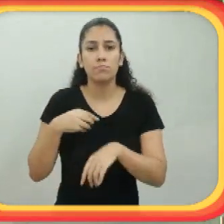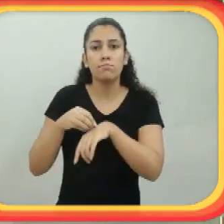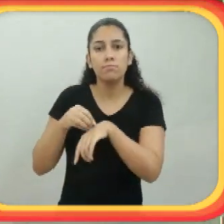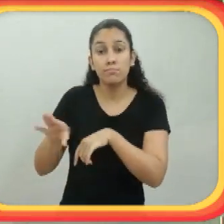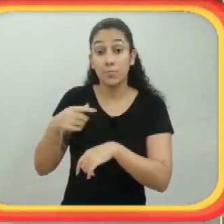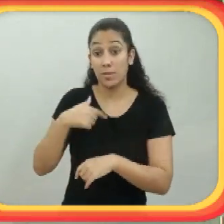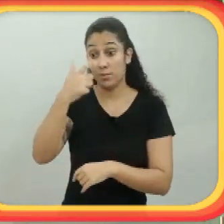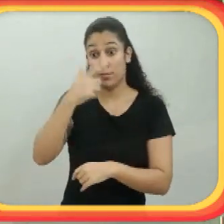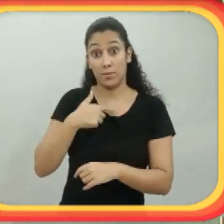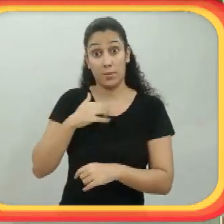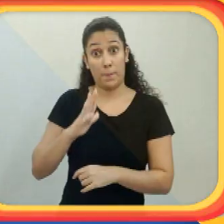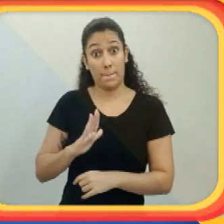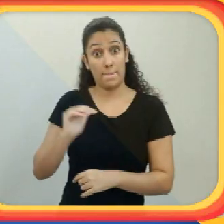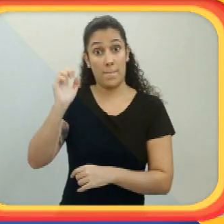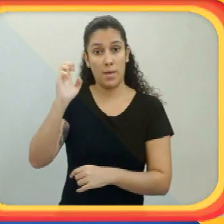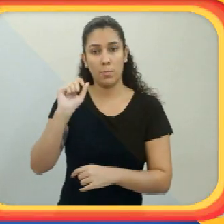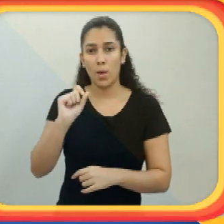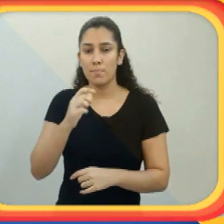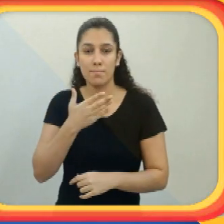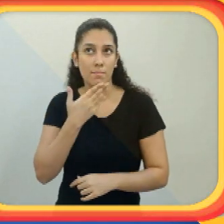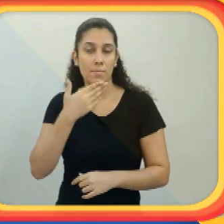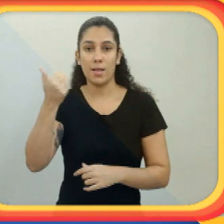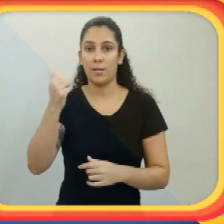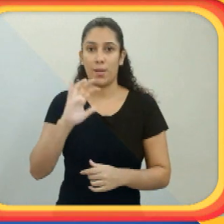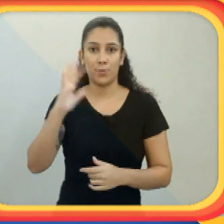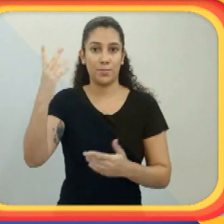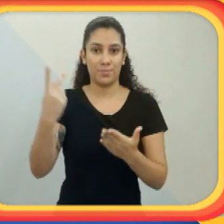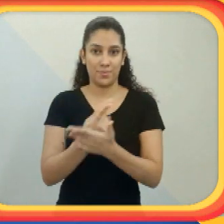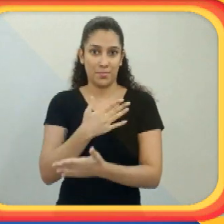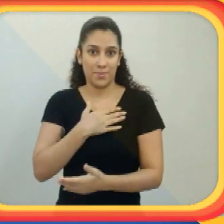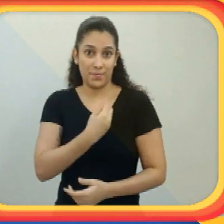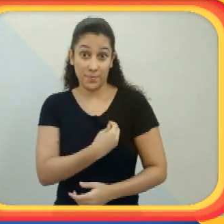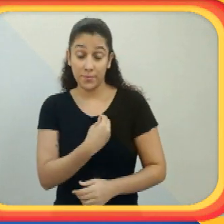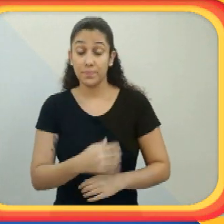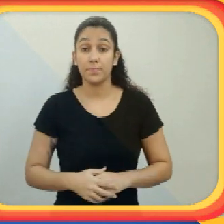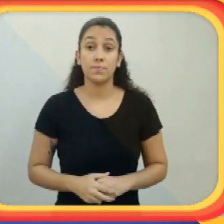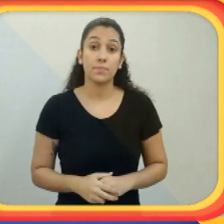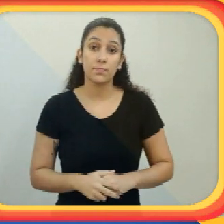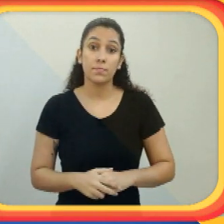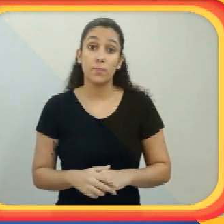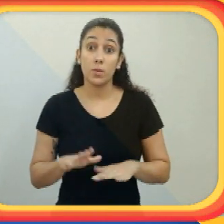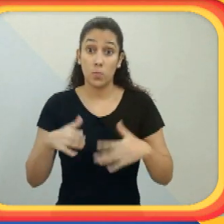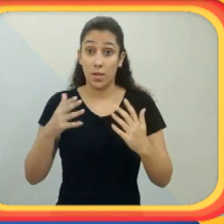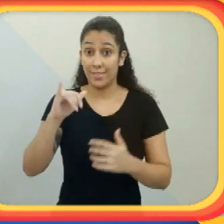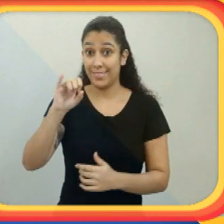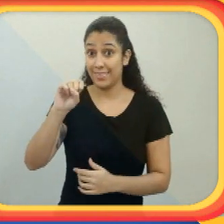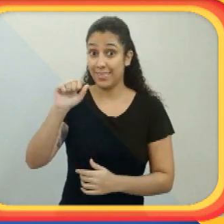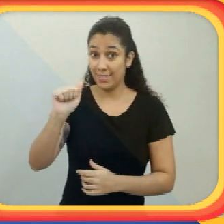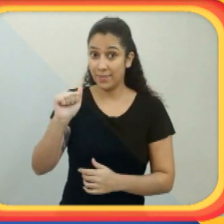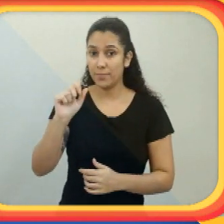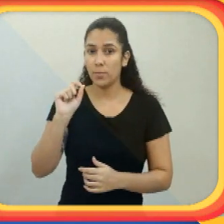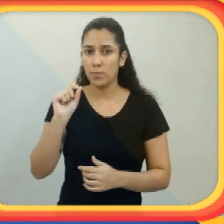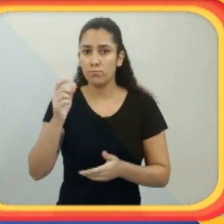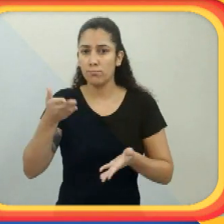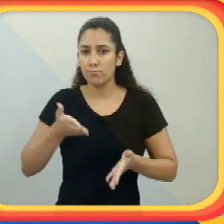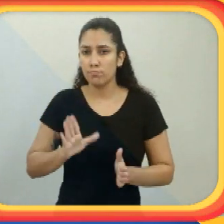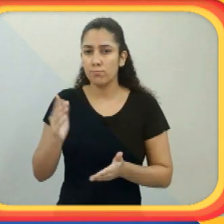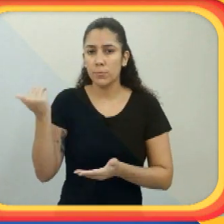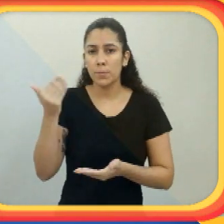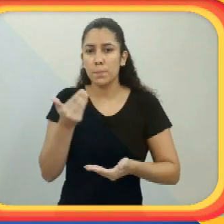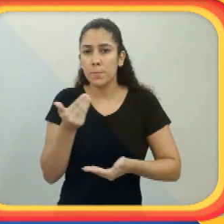E aí é super mágico, né? Levar um bebê para casa traz uma luz, uma energia positiva